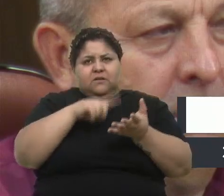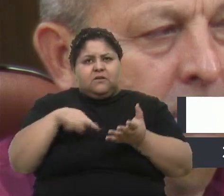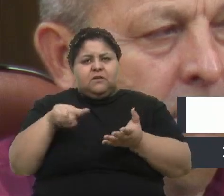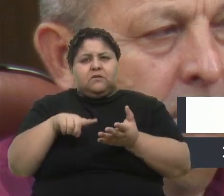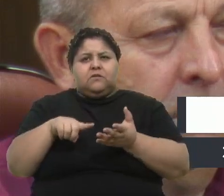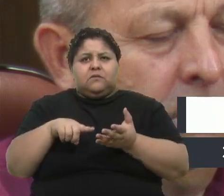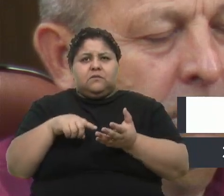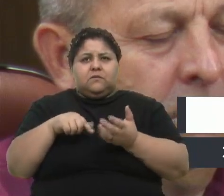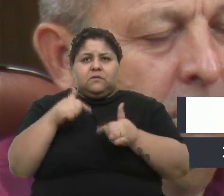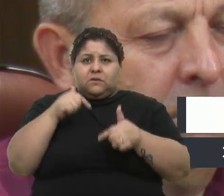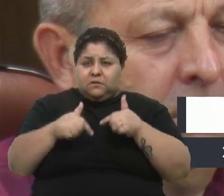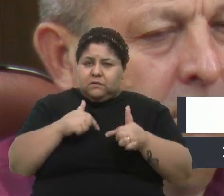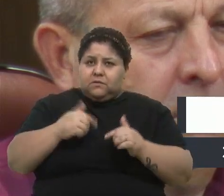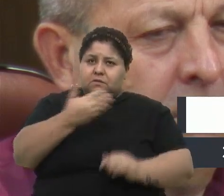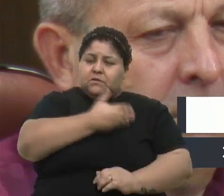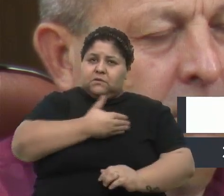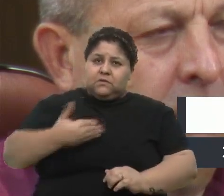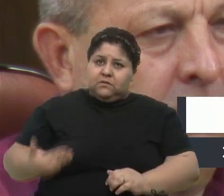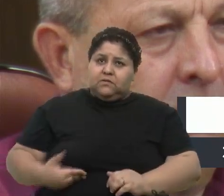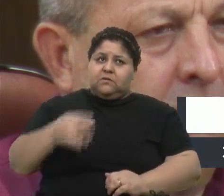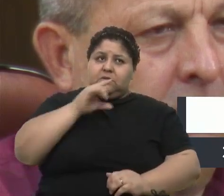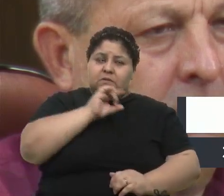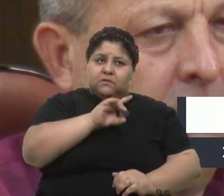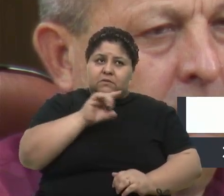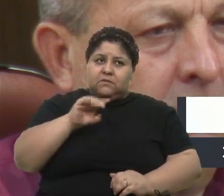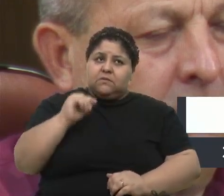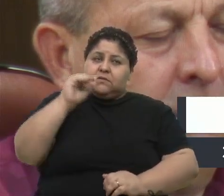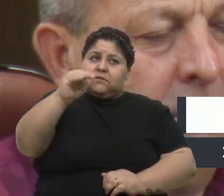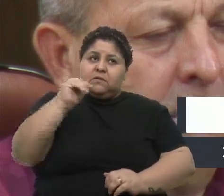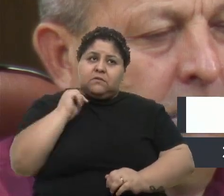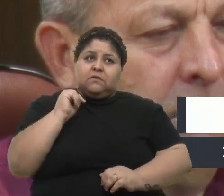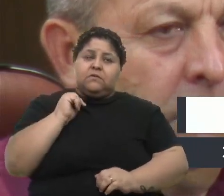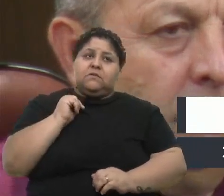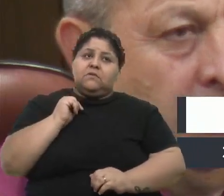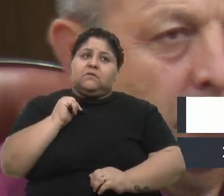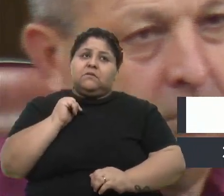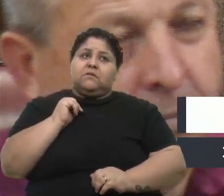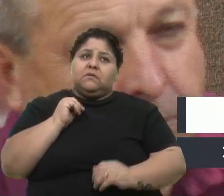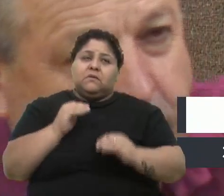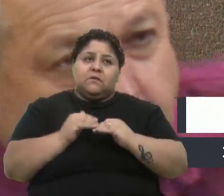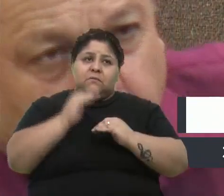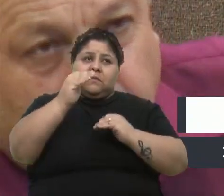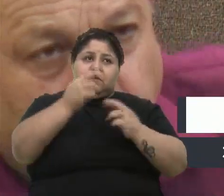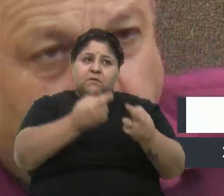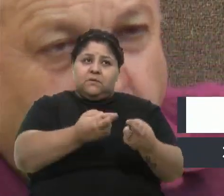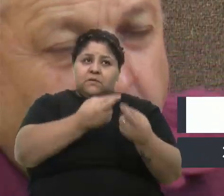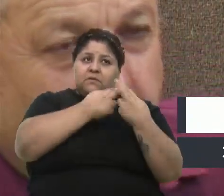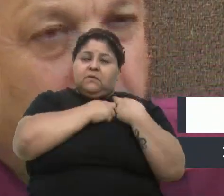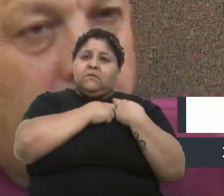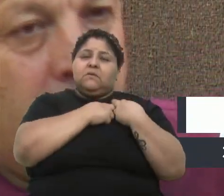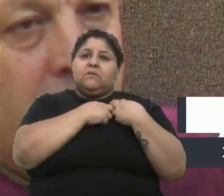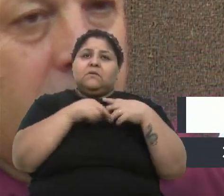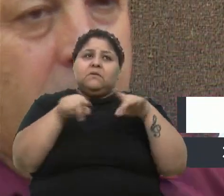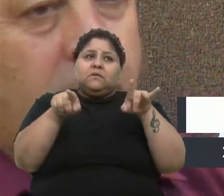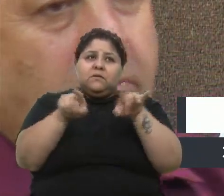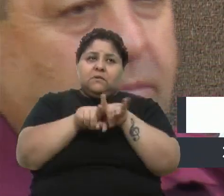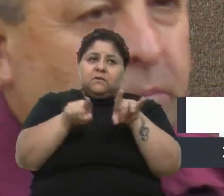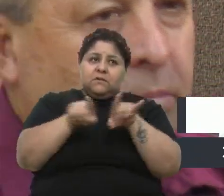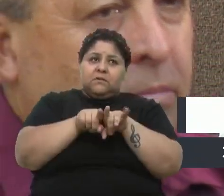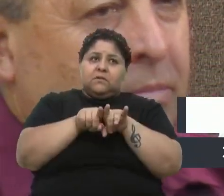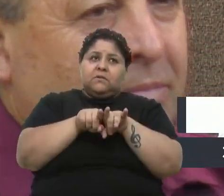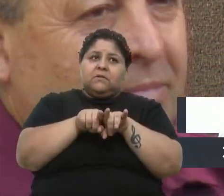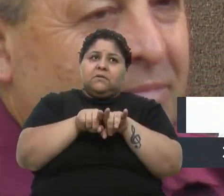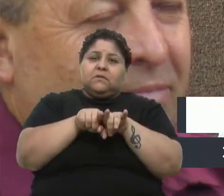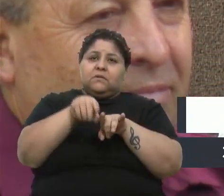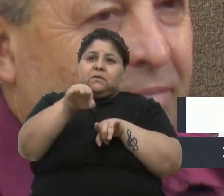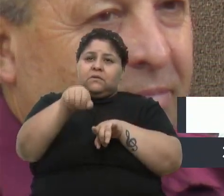exercício público, de cada vez buscarmos sermos cada vez mais responsáveis, e também nos puxar